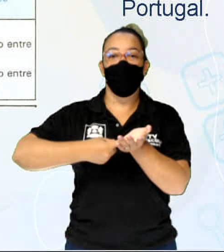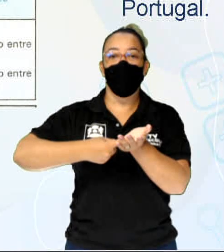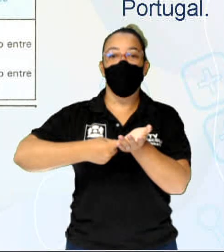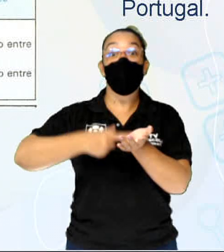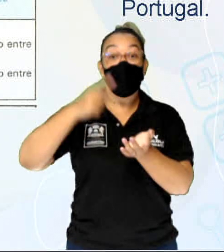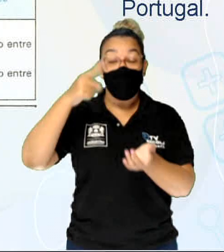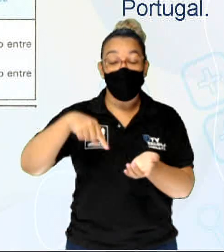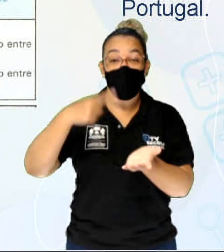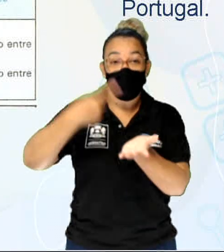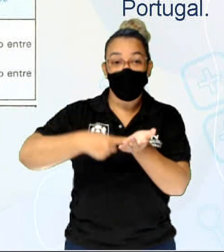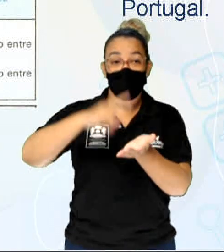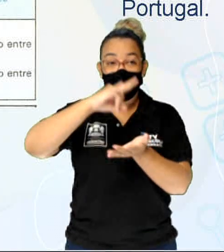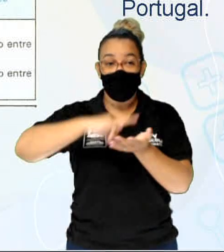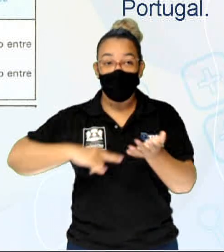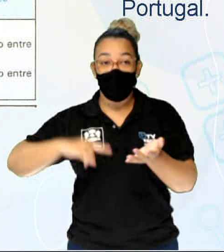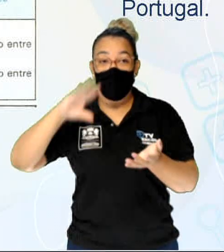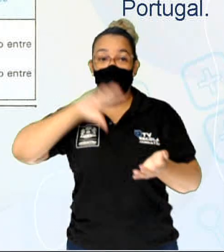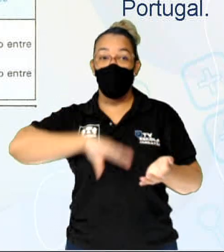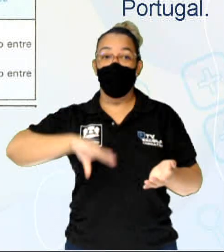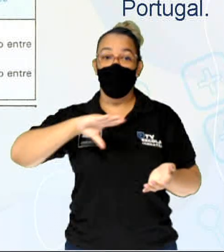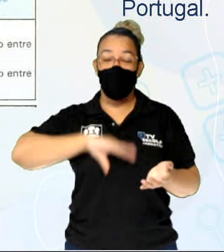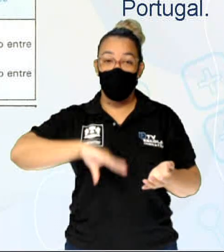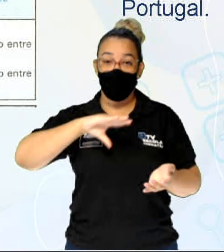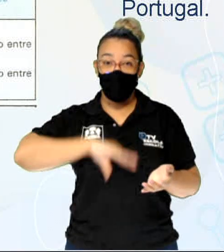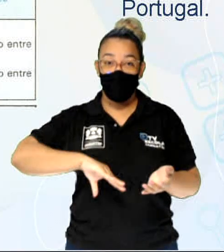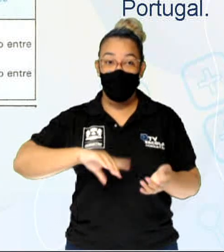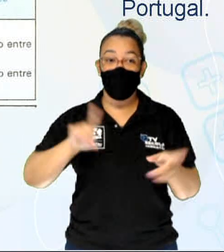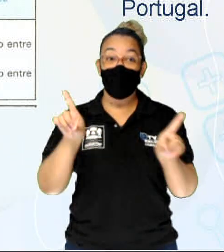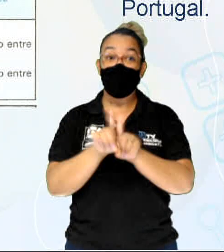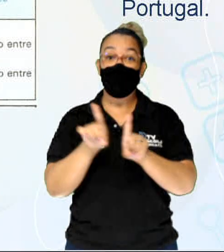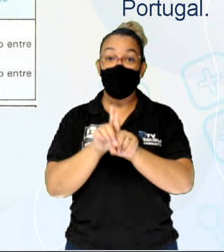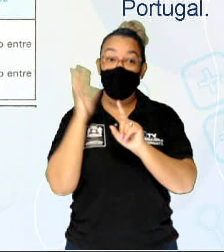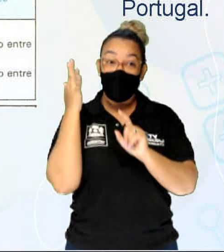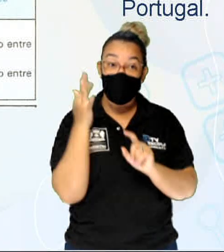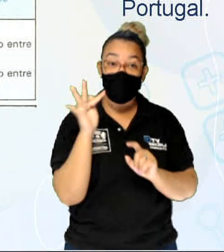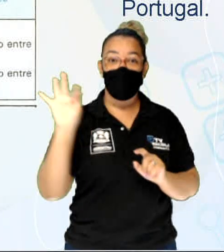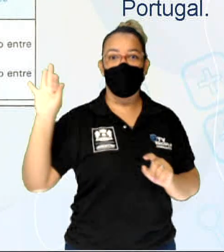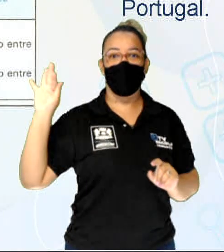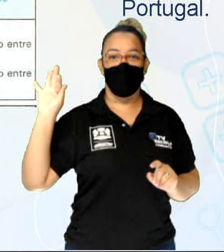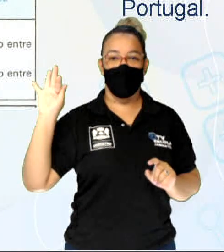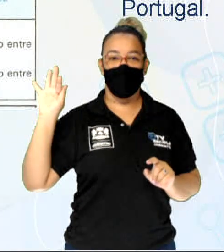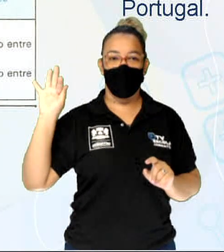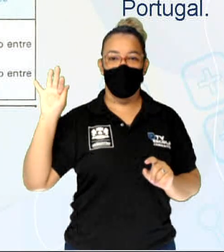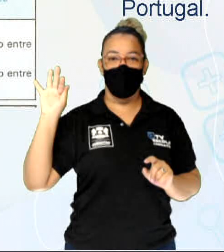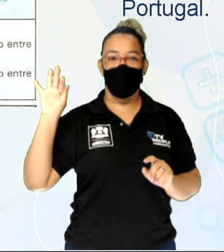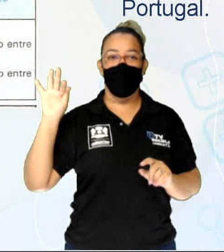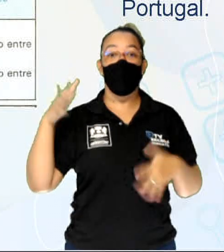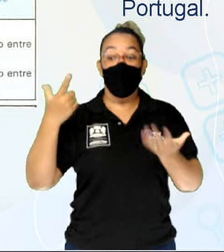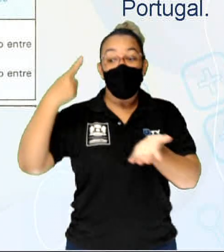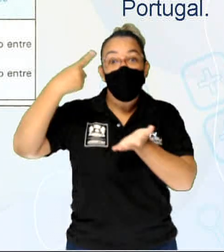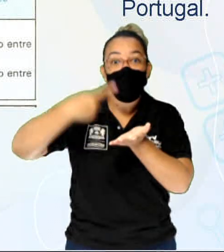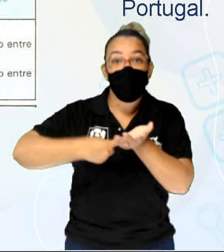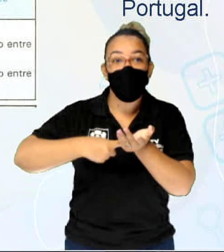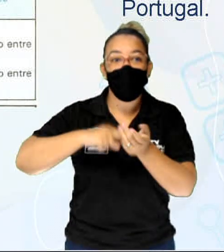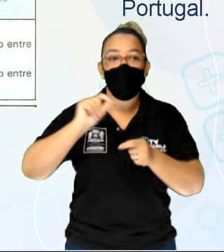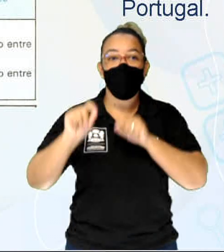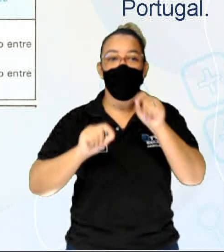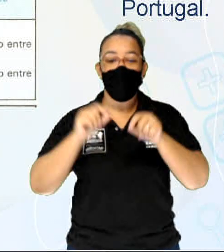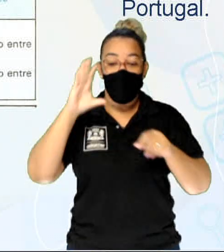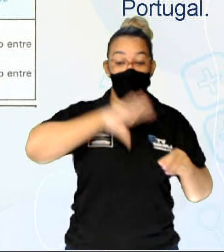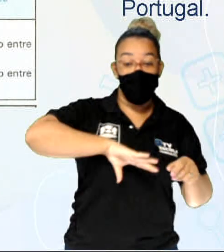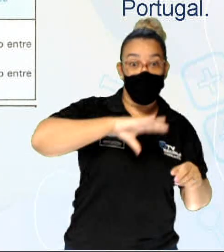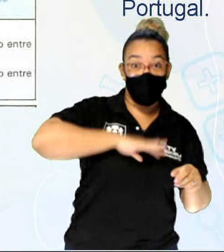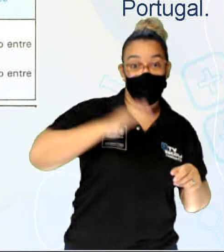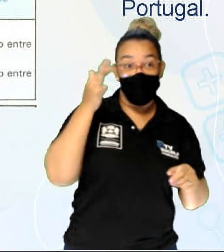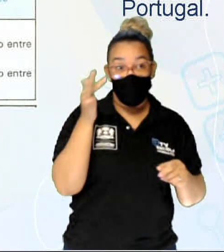Então, pelo tratado de Utrecht, o primeiro foram dois. Então, o primeiro tratado entre Portugal